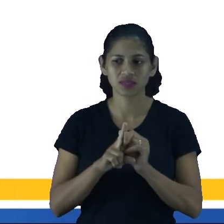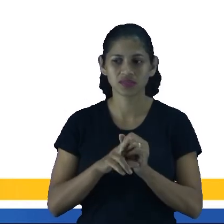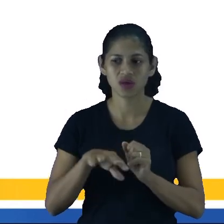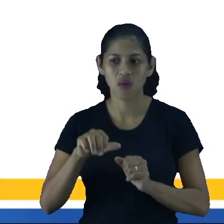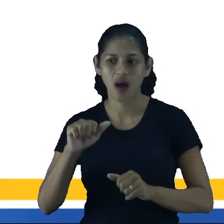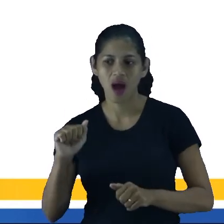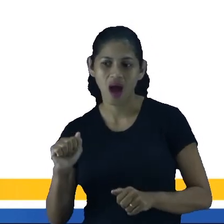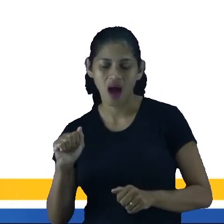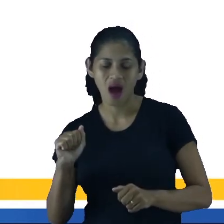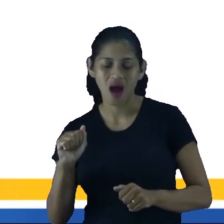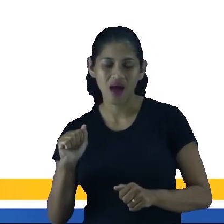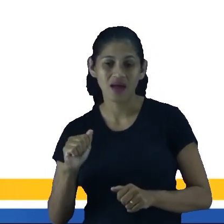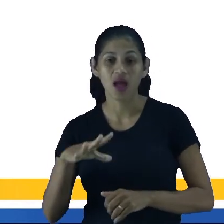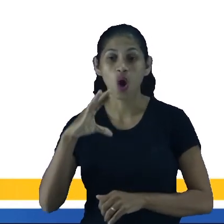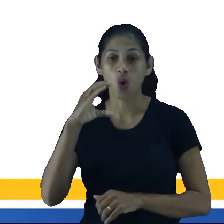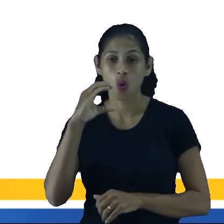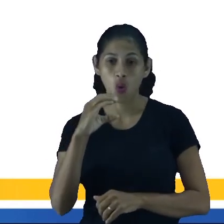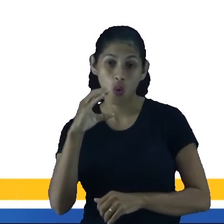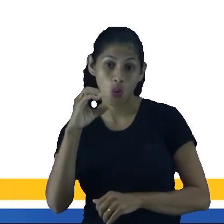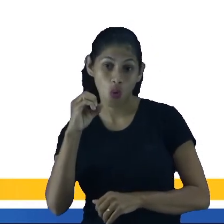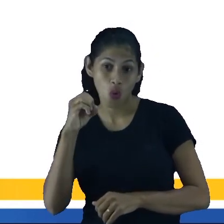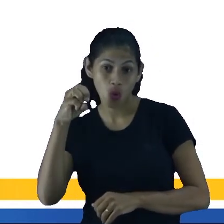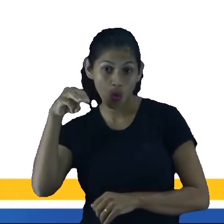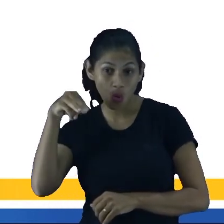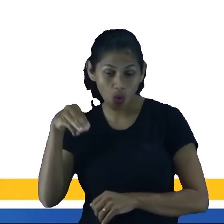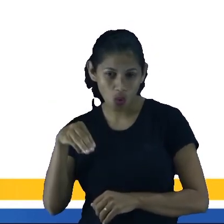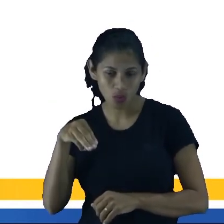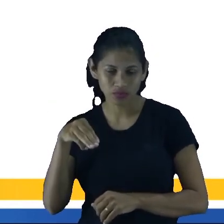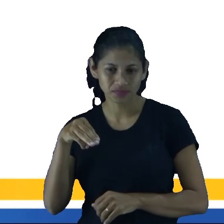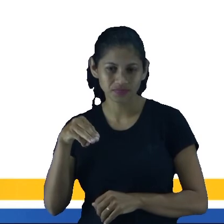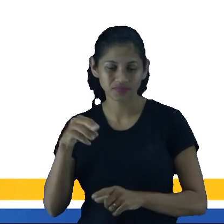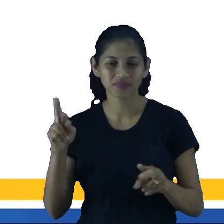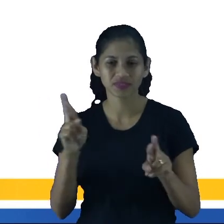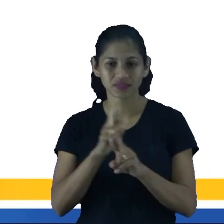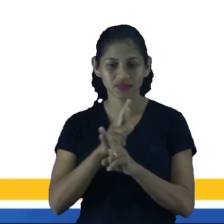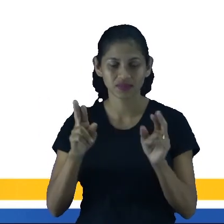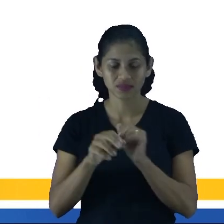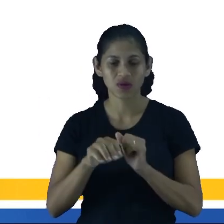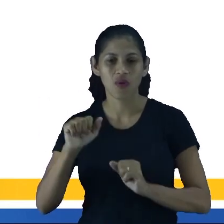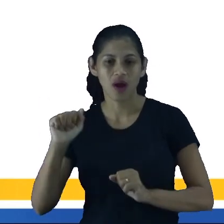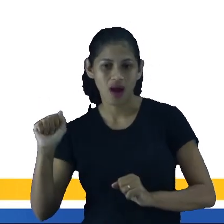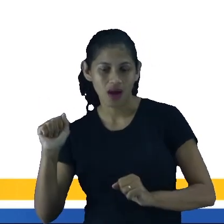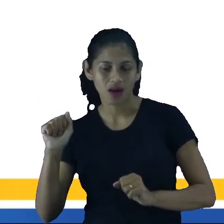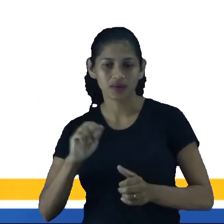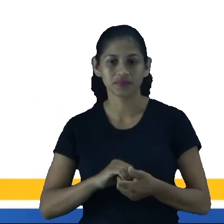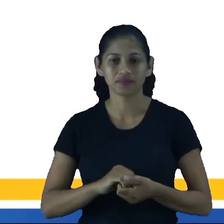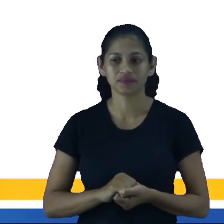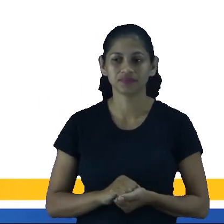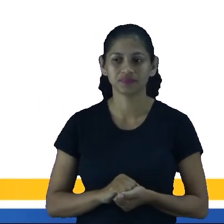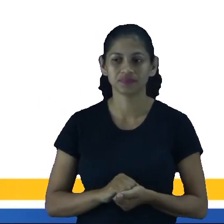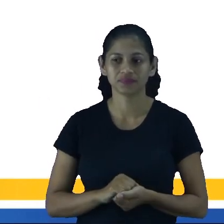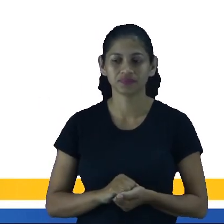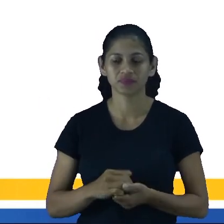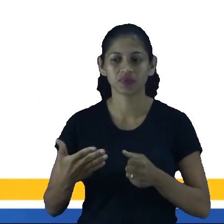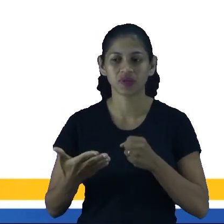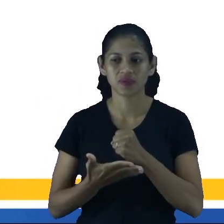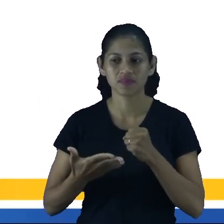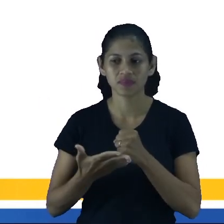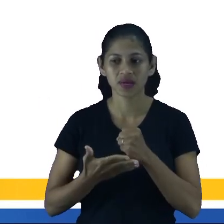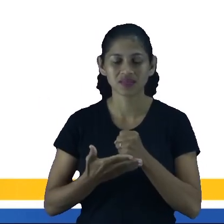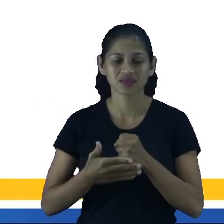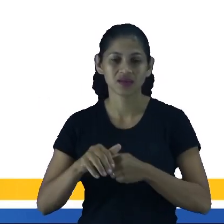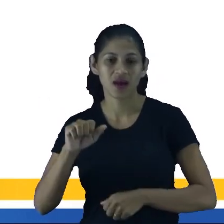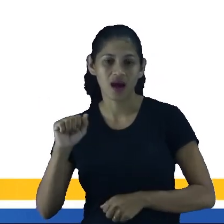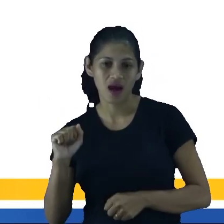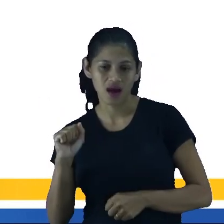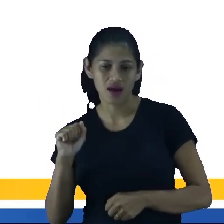alguma coisa, é com relação a alguma coisa, né? A preposição correta não é o em, é o com. Em base a... Não